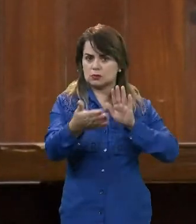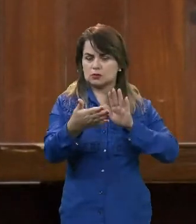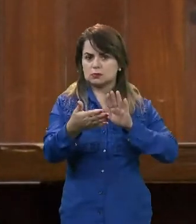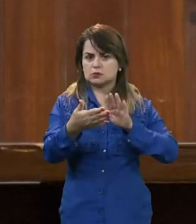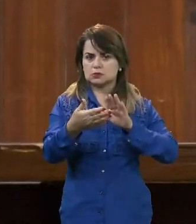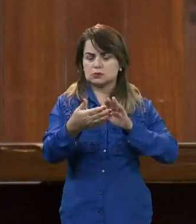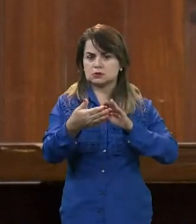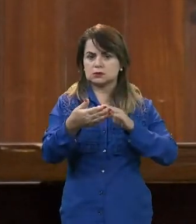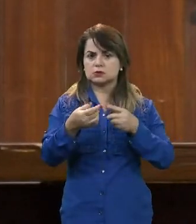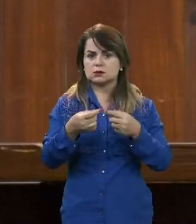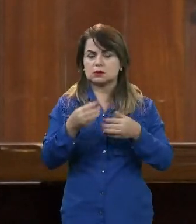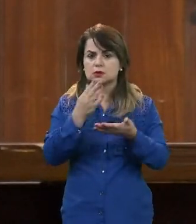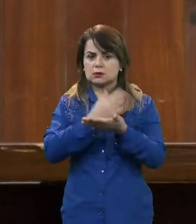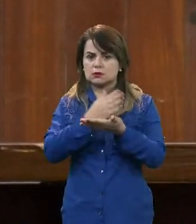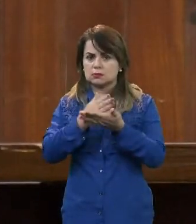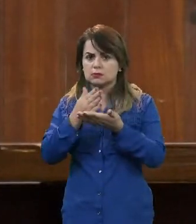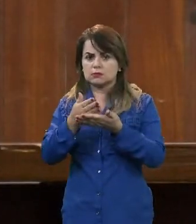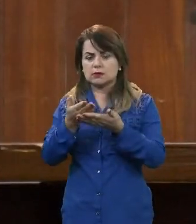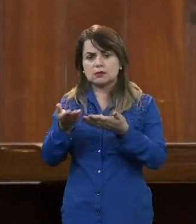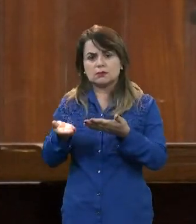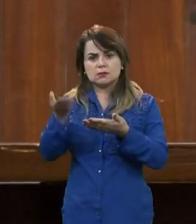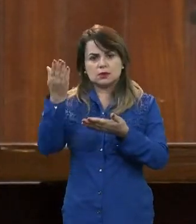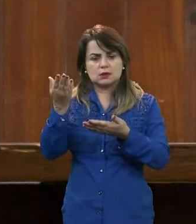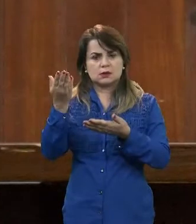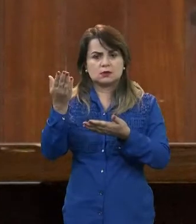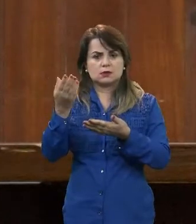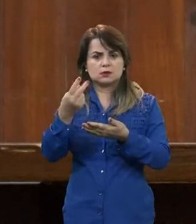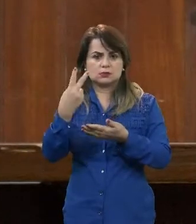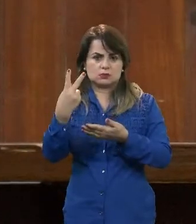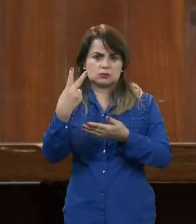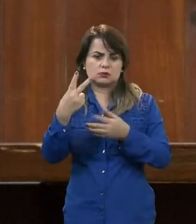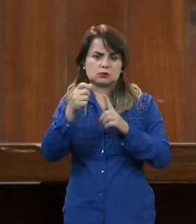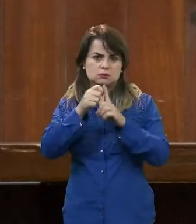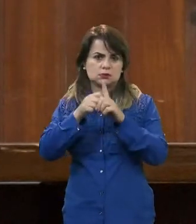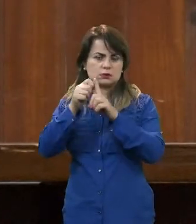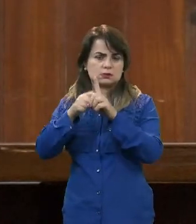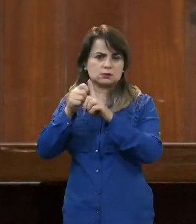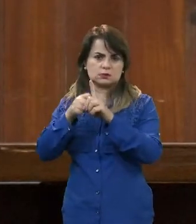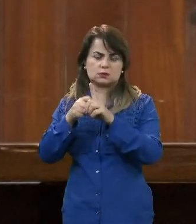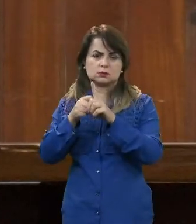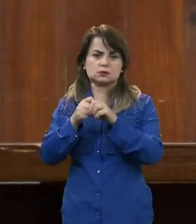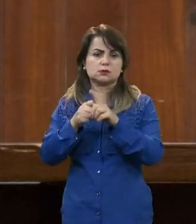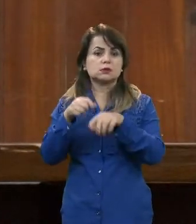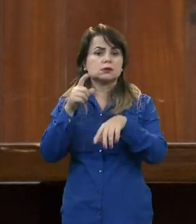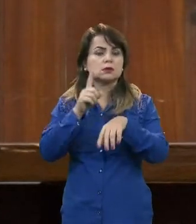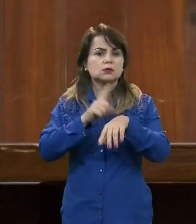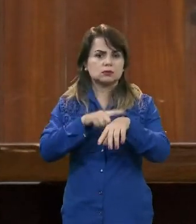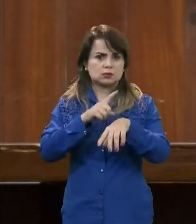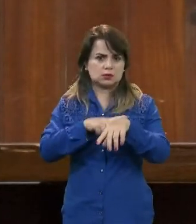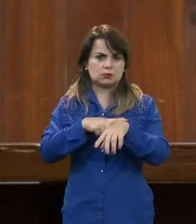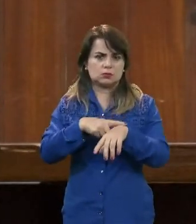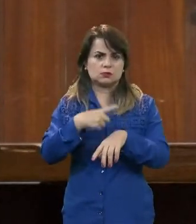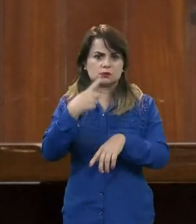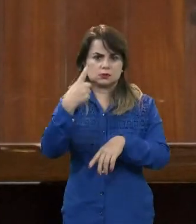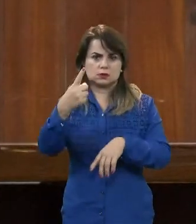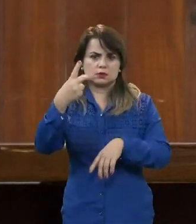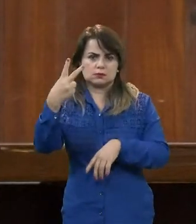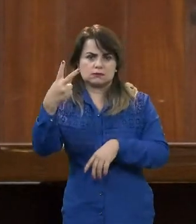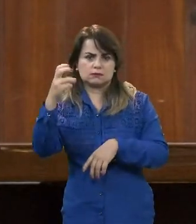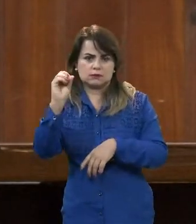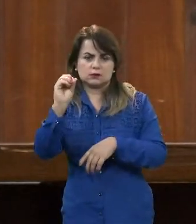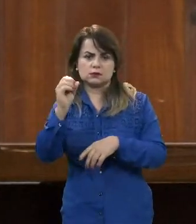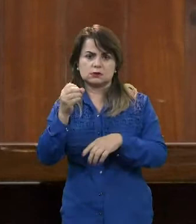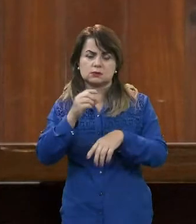meses ou de duas parcelas até o prazo que nós trabalhamos, o nosso prazo é de 120 meses, sem a